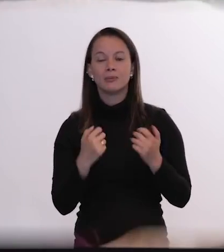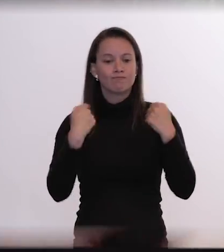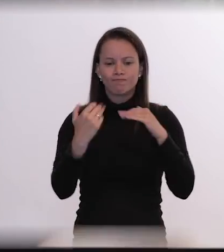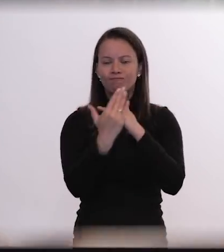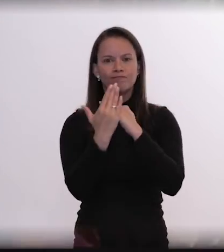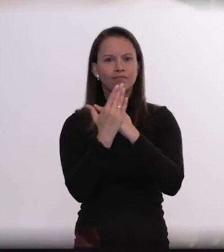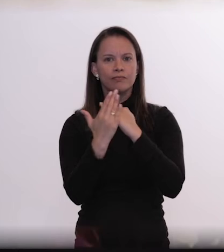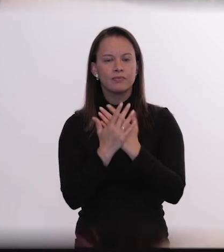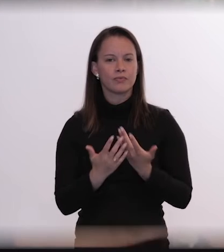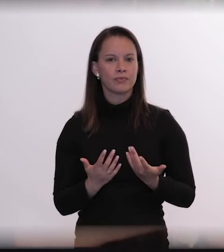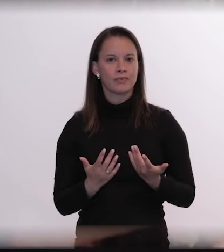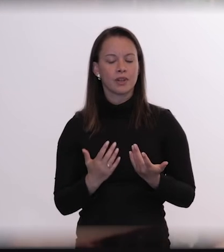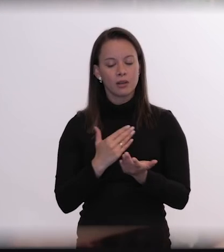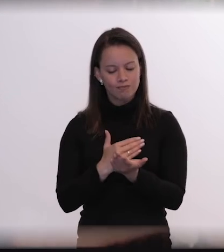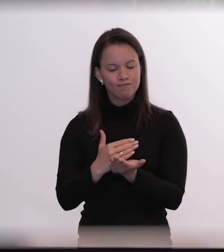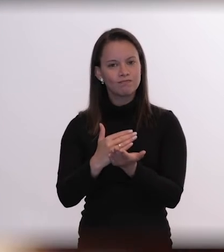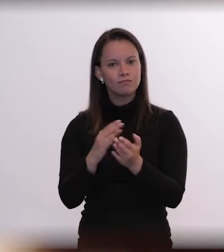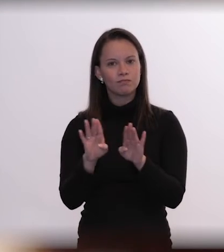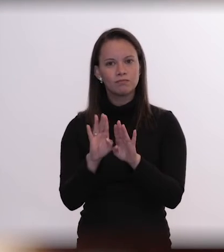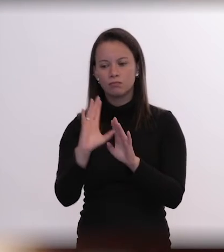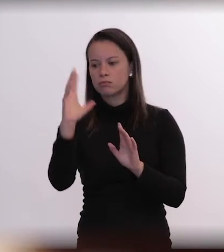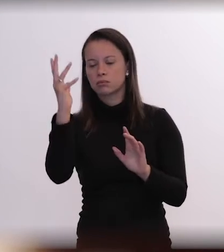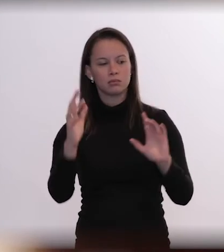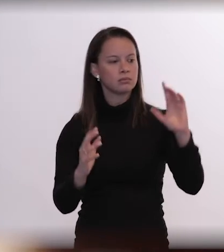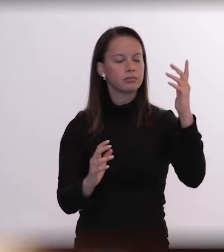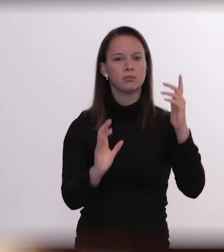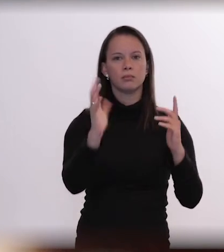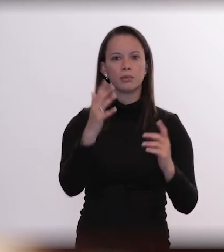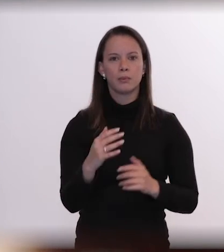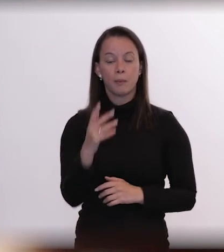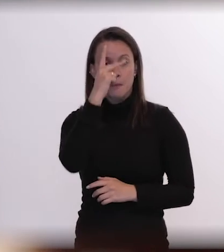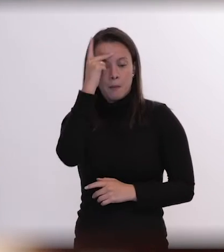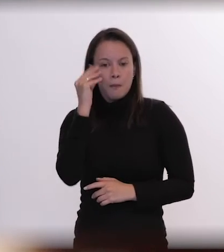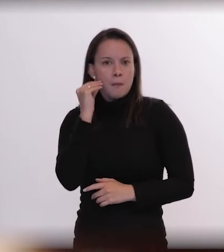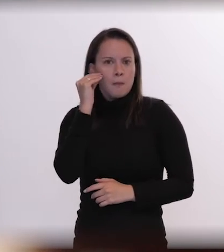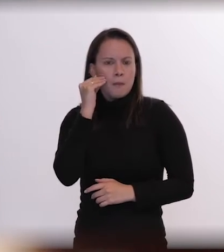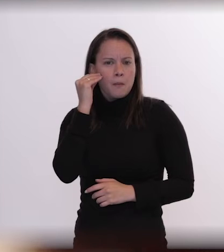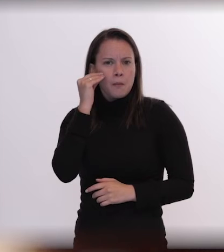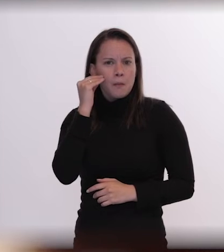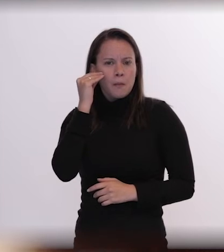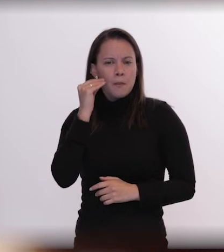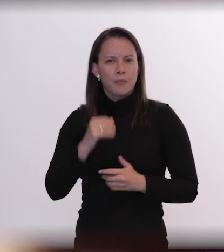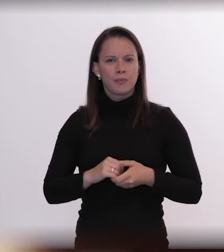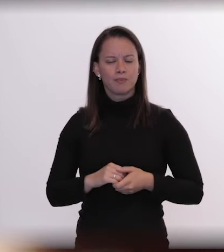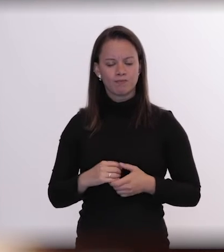ajuda isso também começou a acontecer então a pessoa vive uma experiência completamente